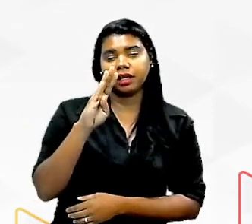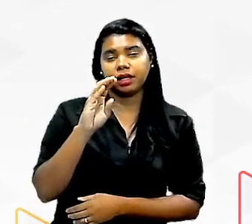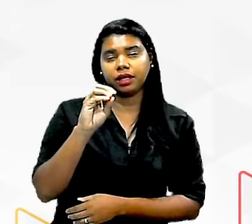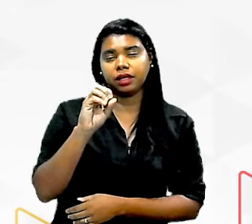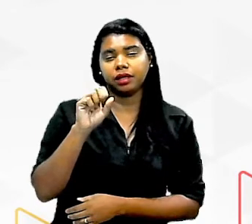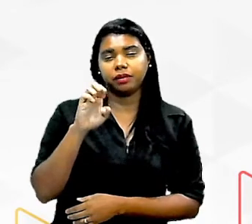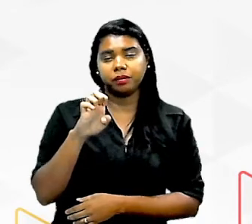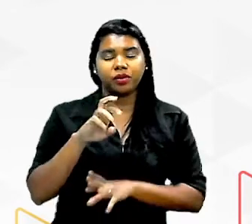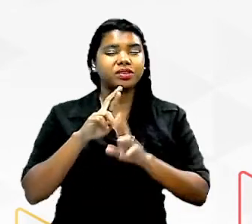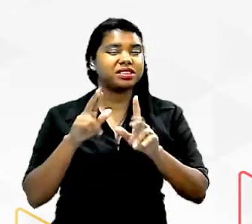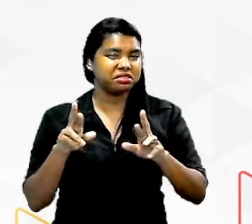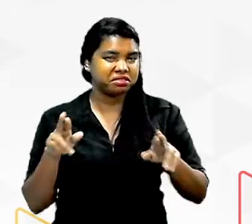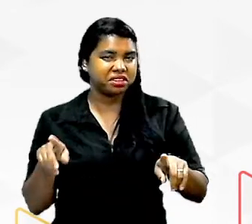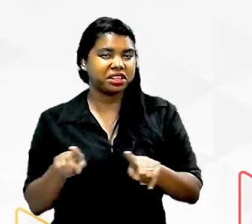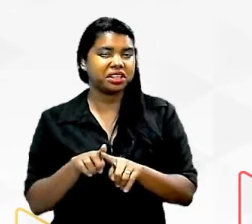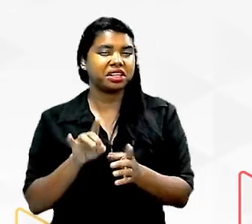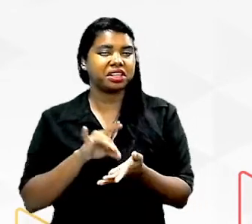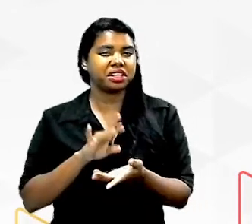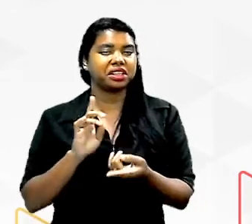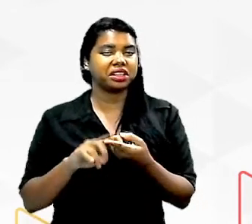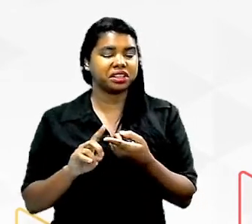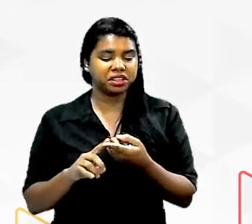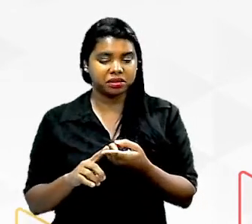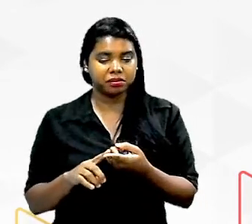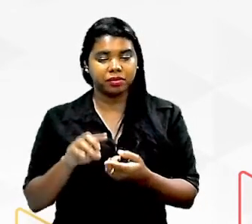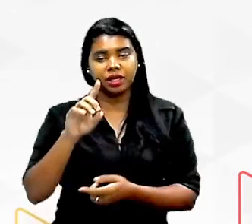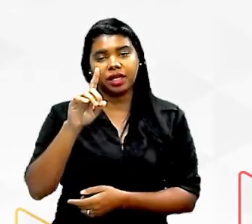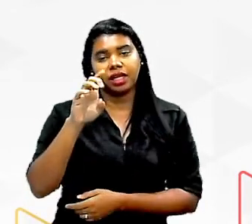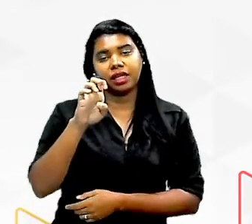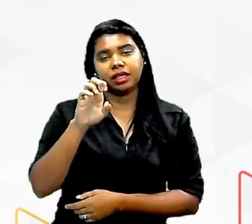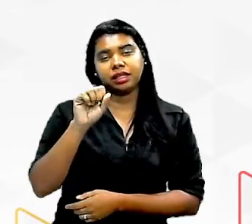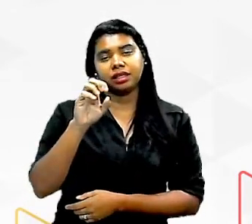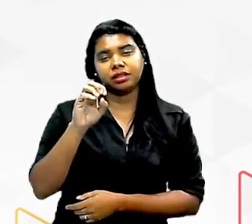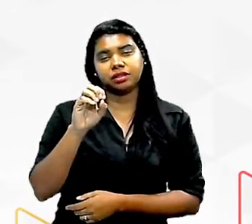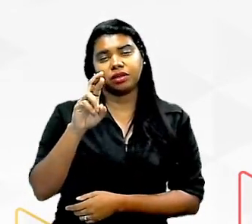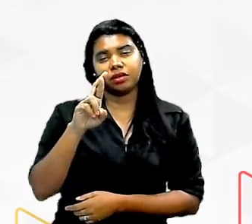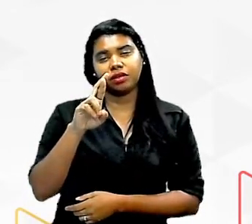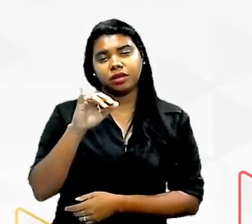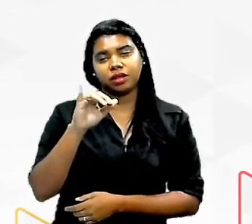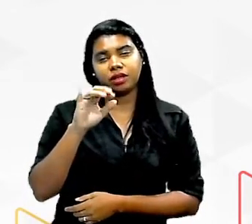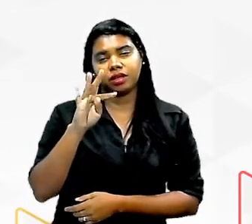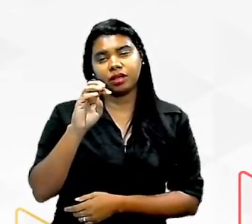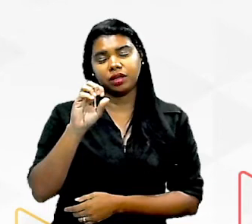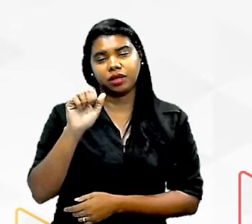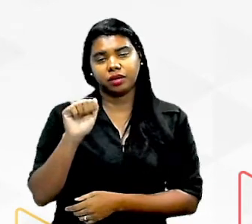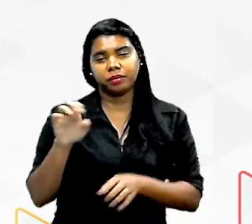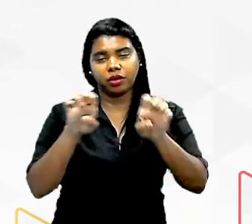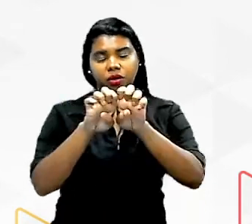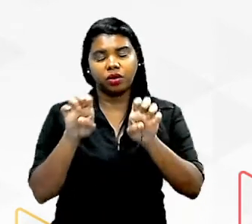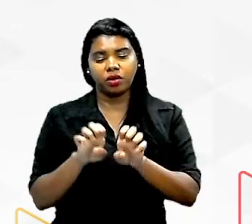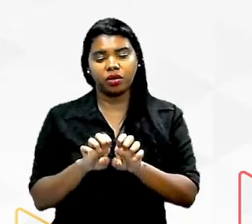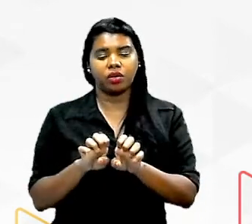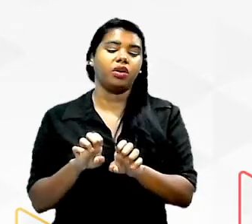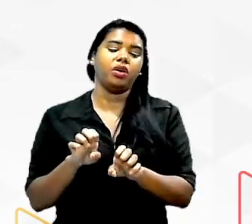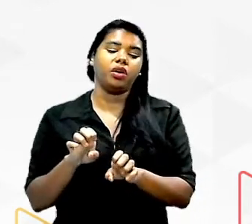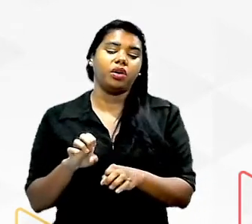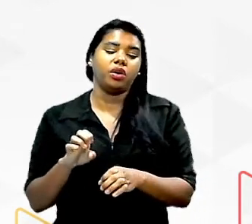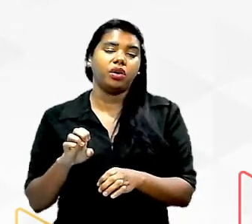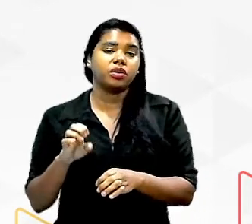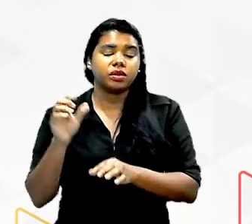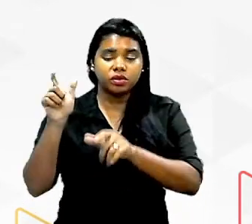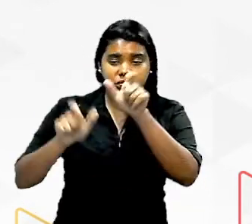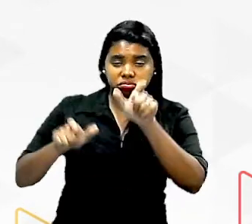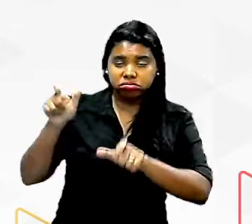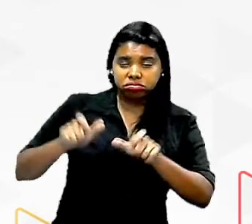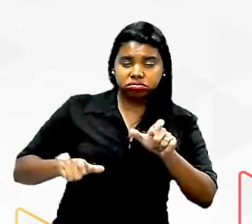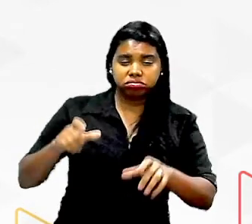diferente a desoxirribose cada estrutura vai caracterizar o tipo de carboidrato e a sua